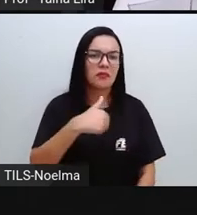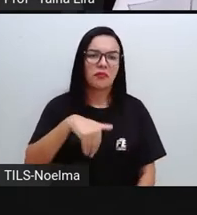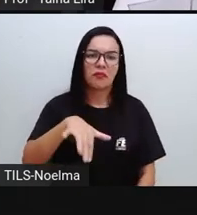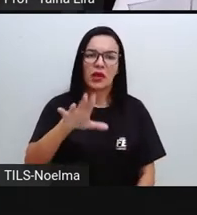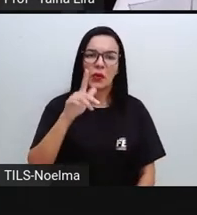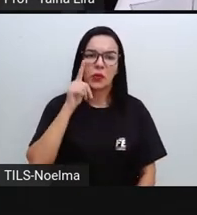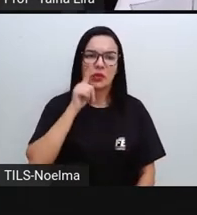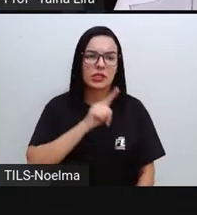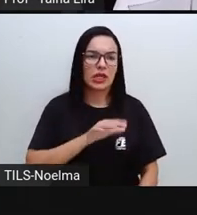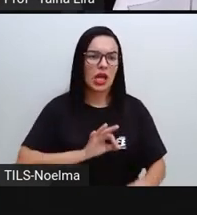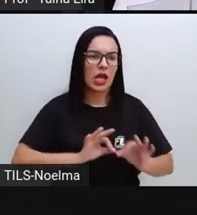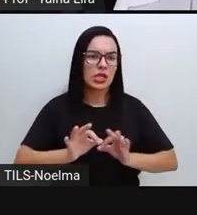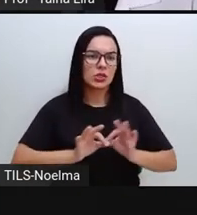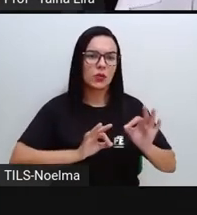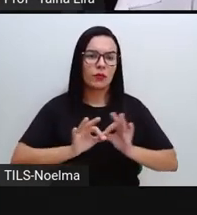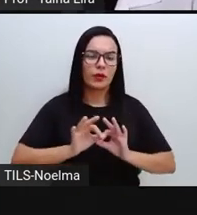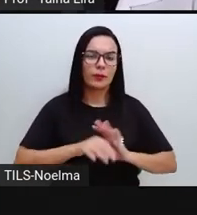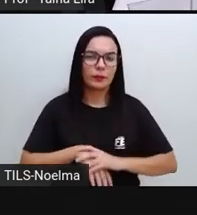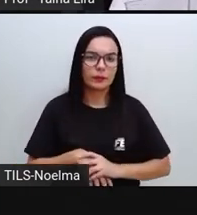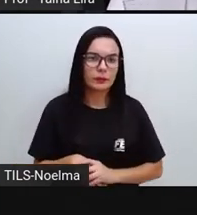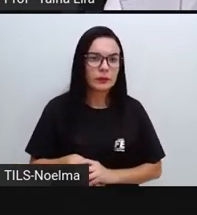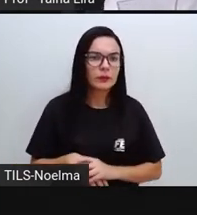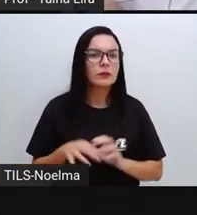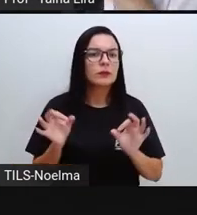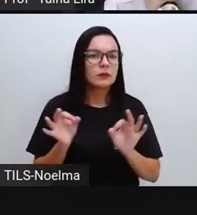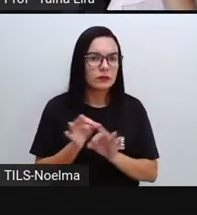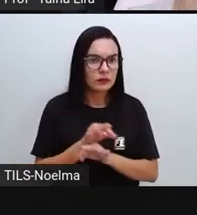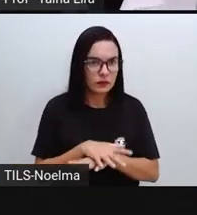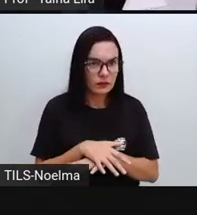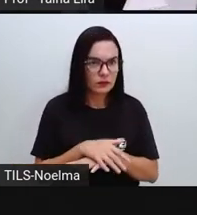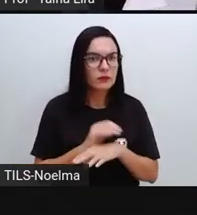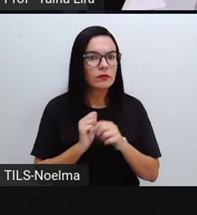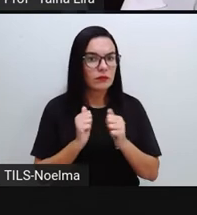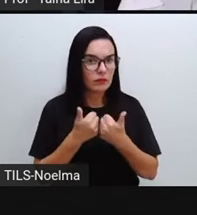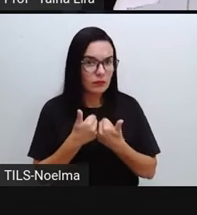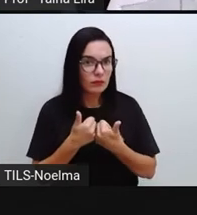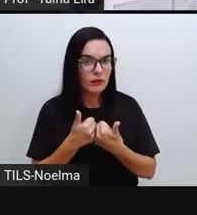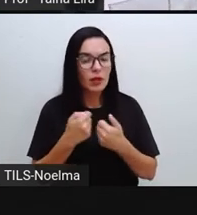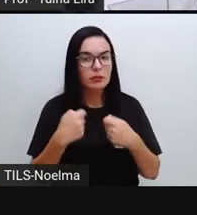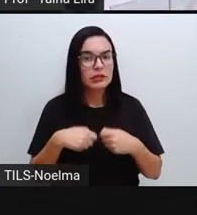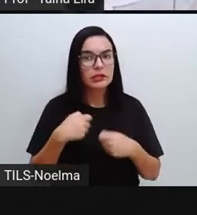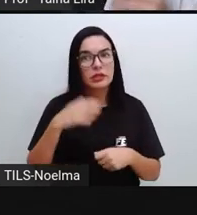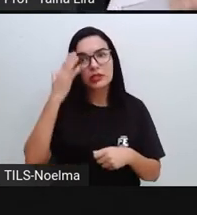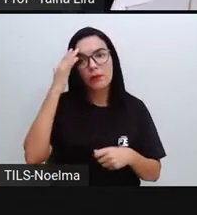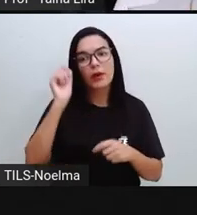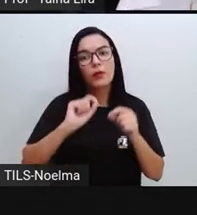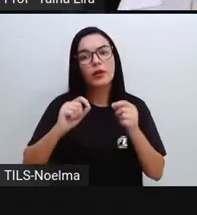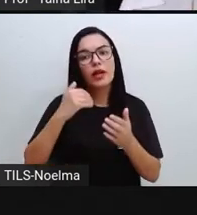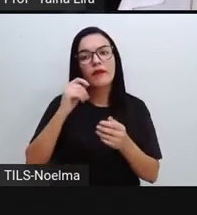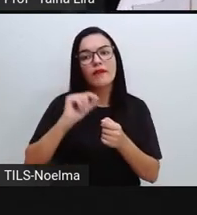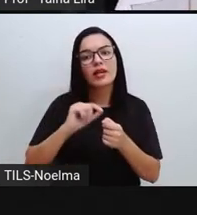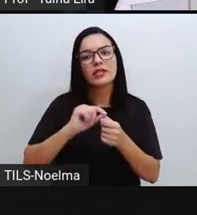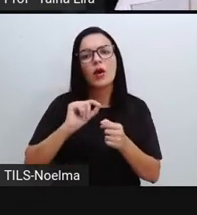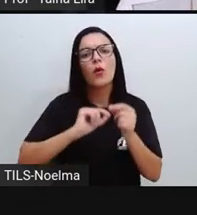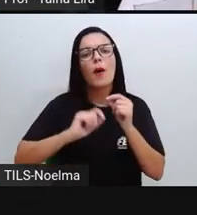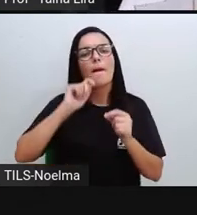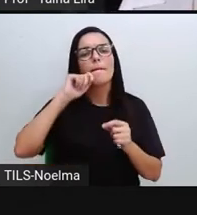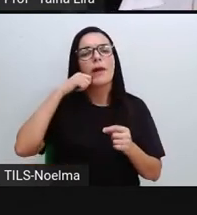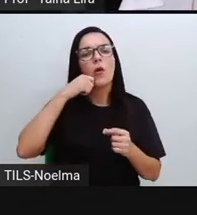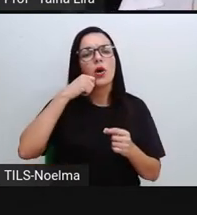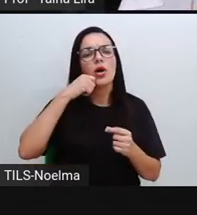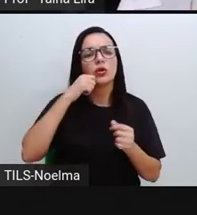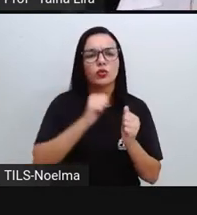resolver. Então, outro dado importante, ó, saber o que foi que ela fez aí com esse pão, se ela juntou ou se ela retirou, tá?